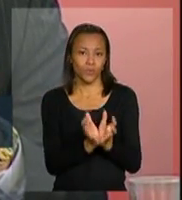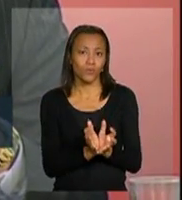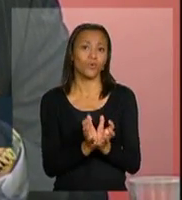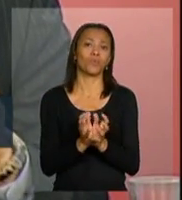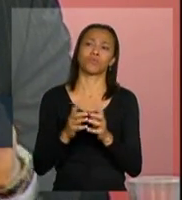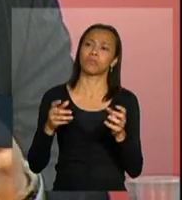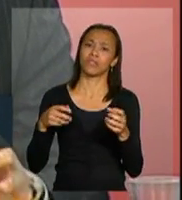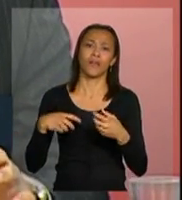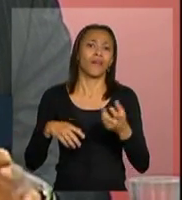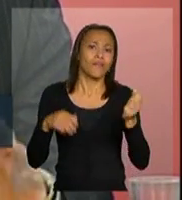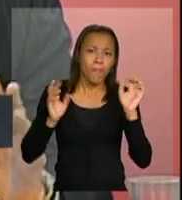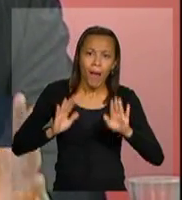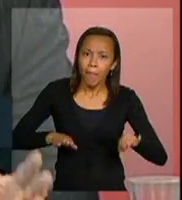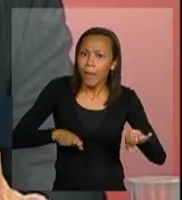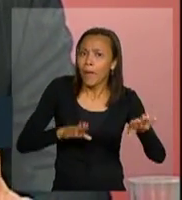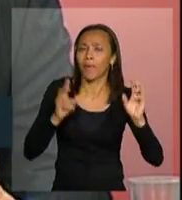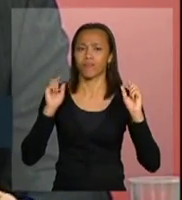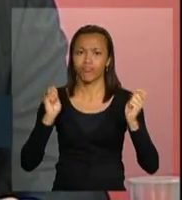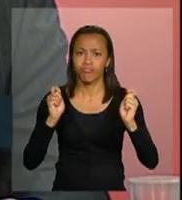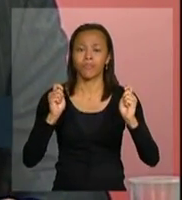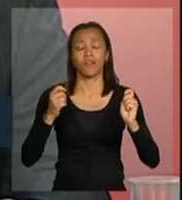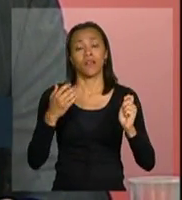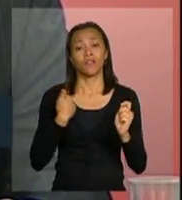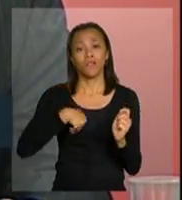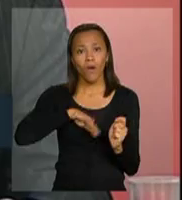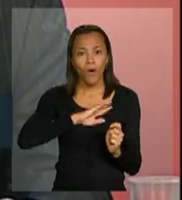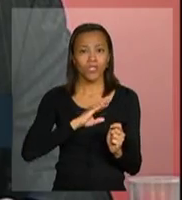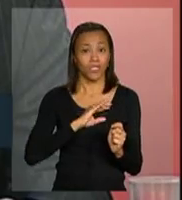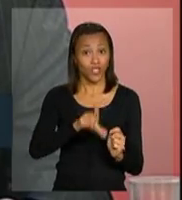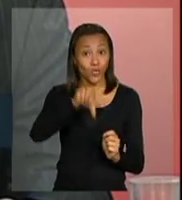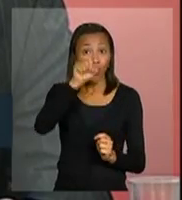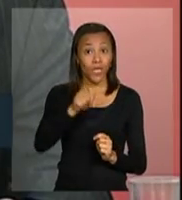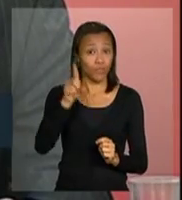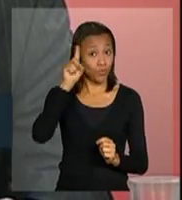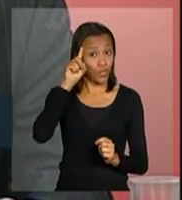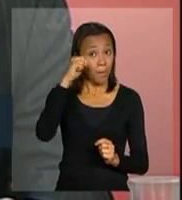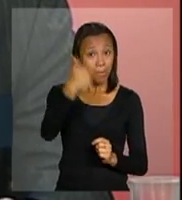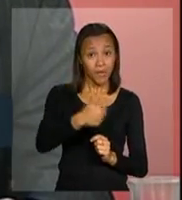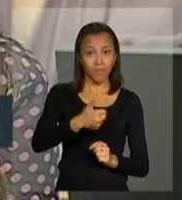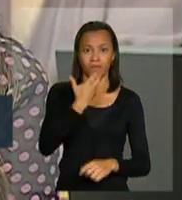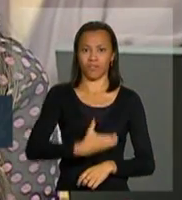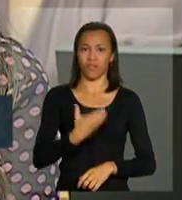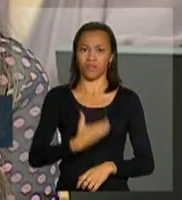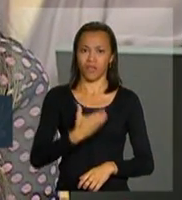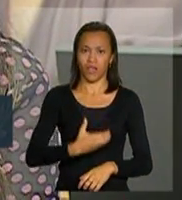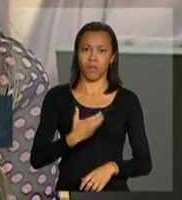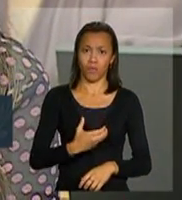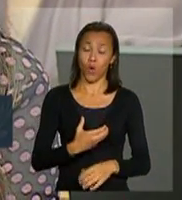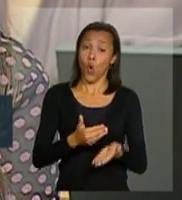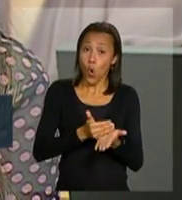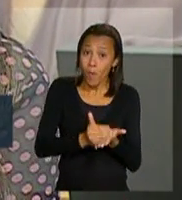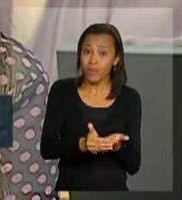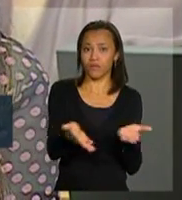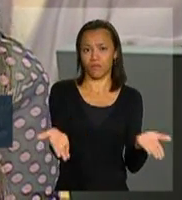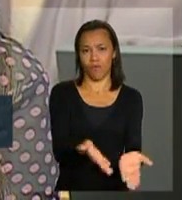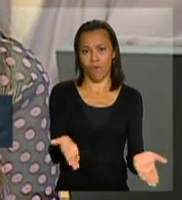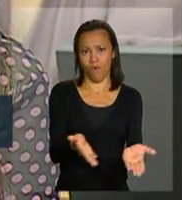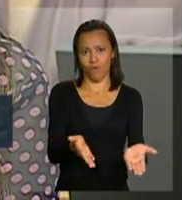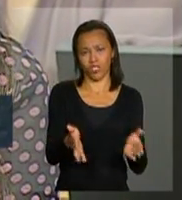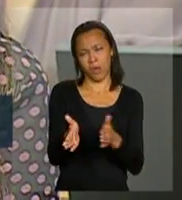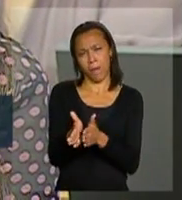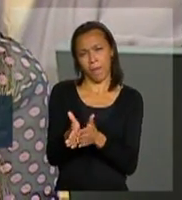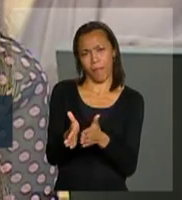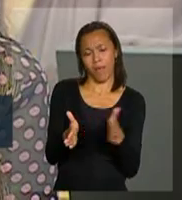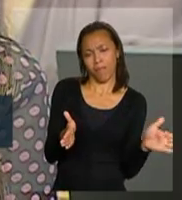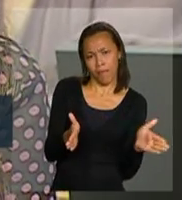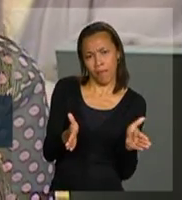ou seja, nós optamos, no dia 1º de dezembro desse ano, realizar, a partir do dia de hoje, uma ampla